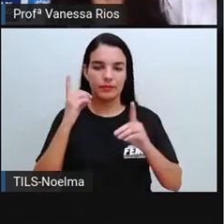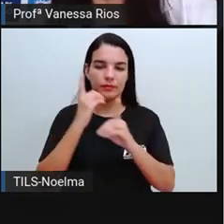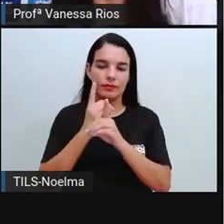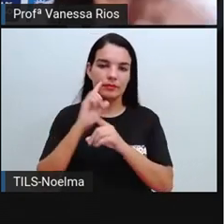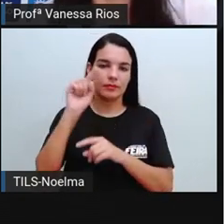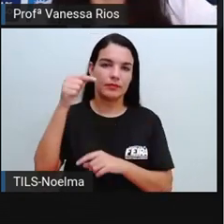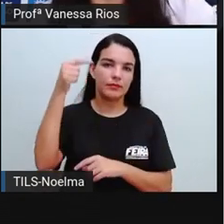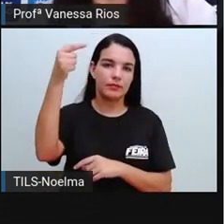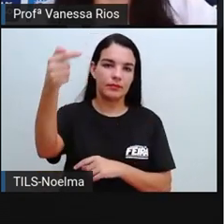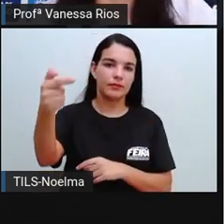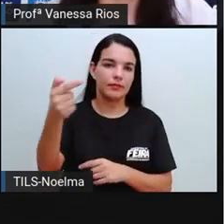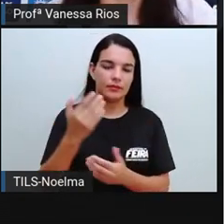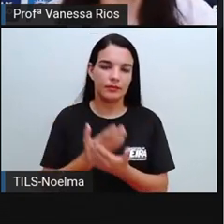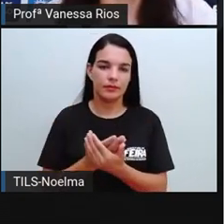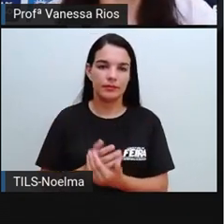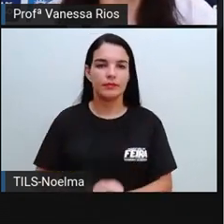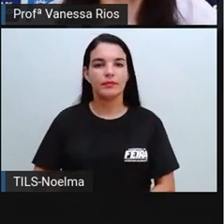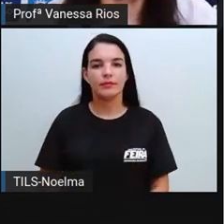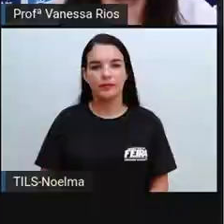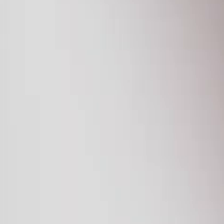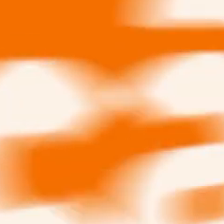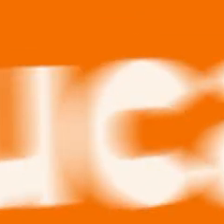encontramos aí em uma outra aula.